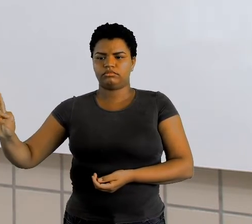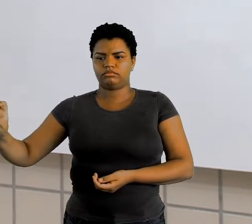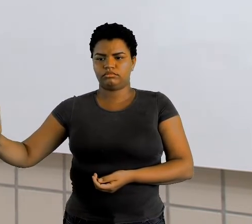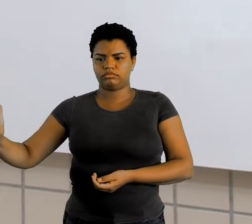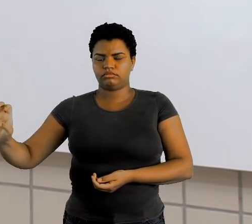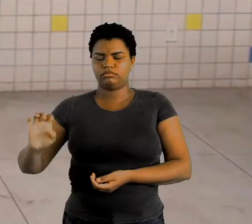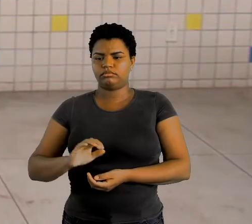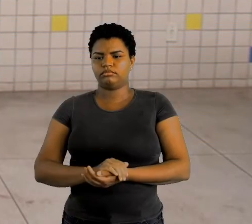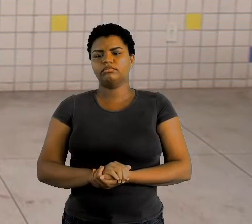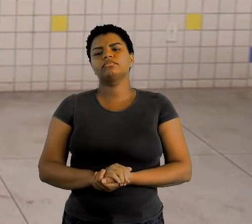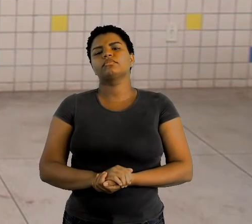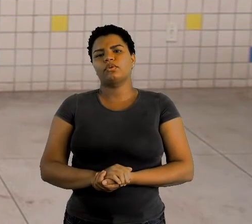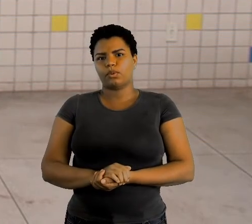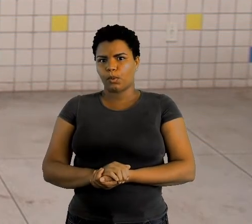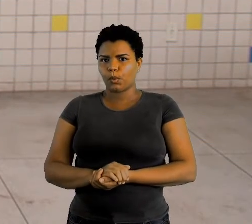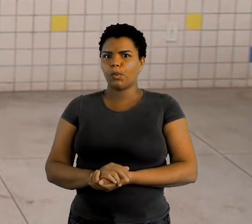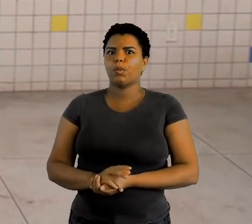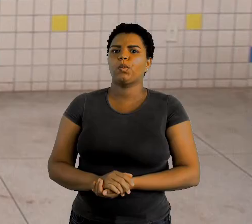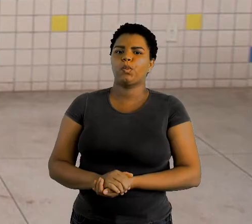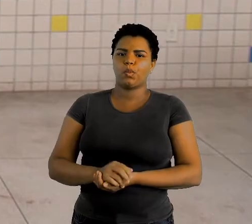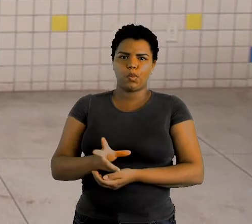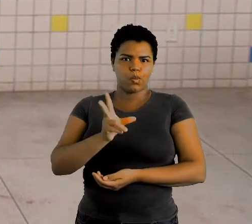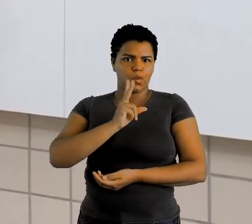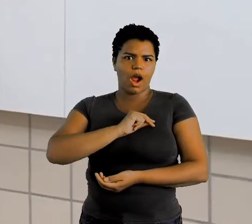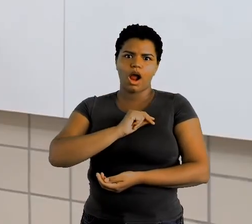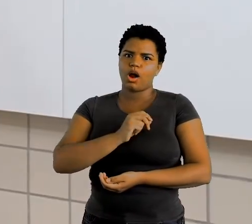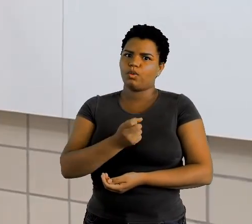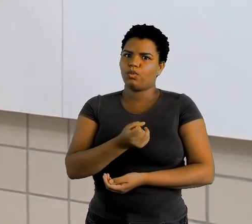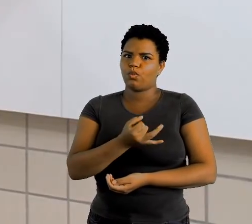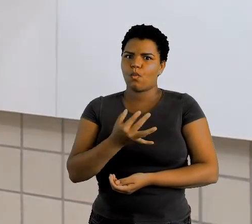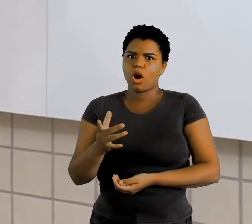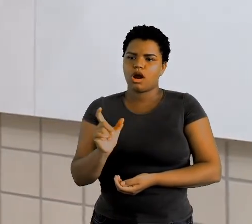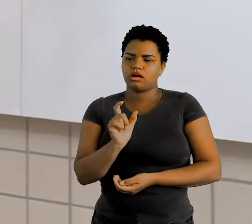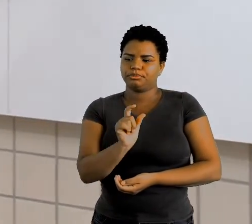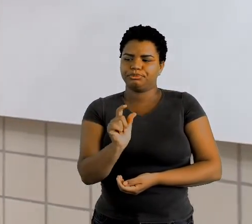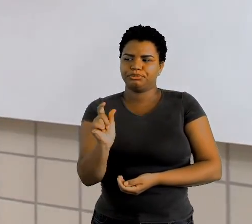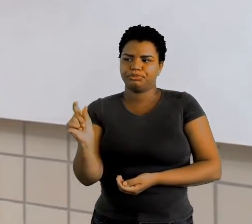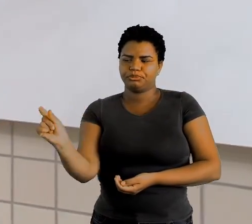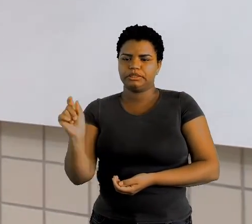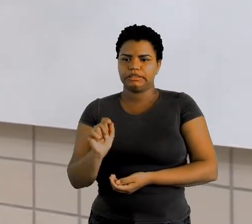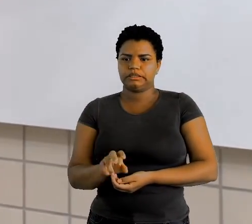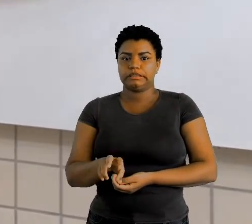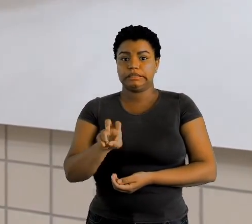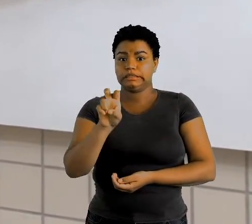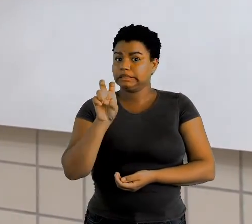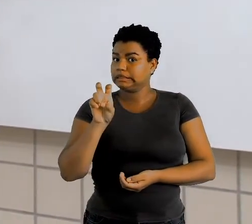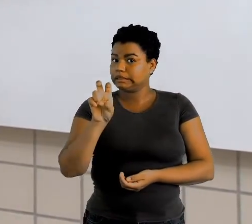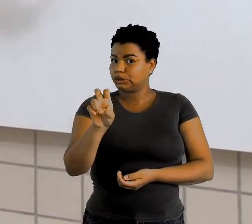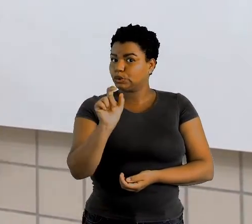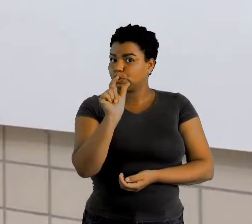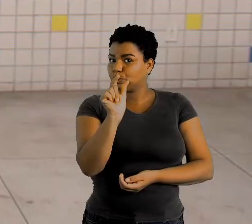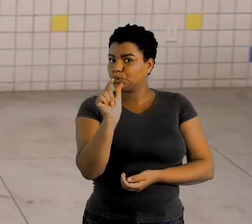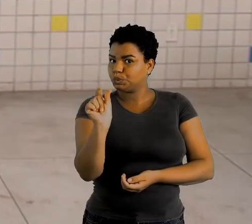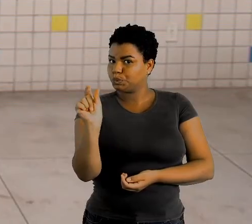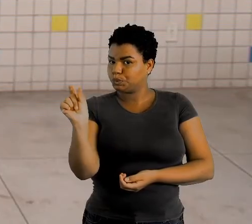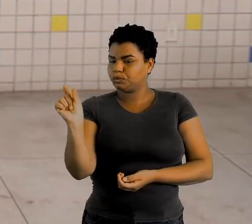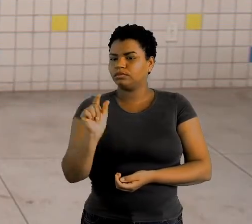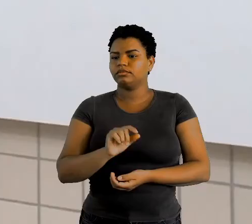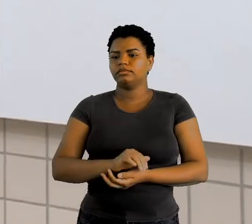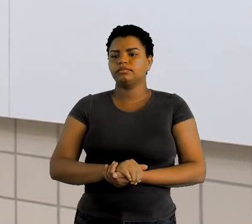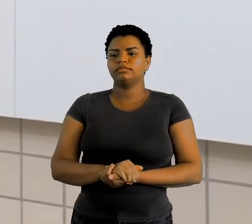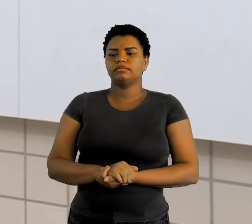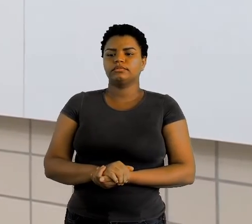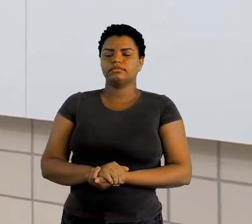-e-u-au quantas sílabas cinco sílabas e para a gente